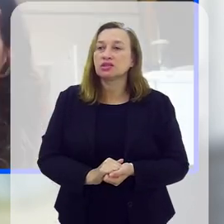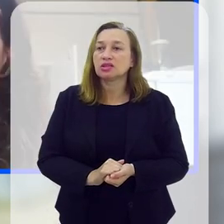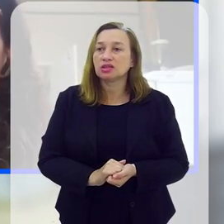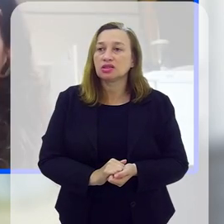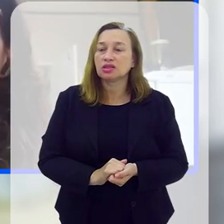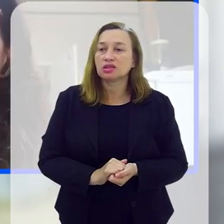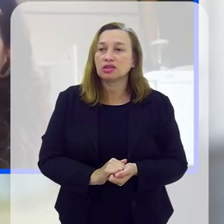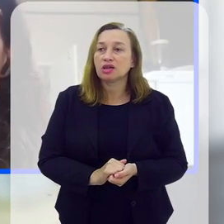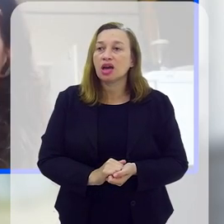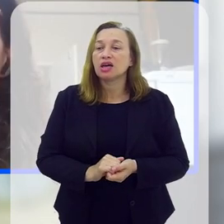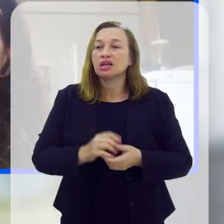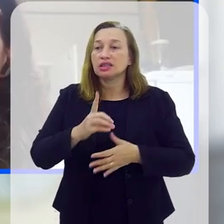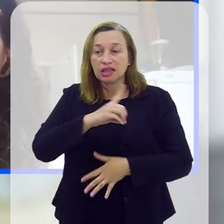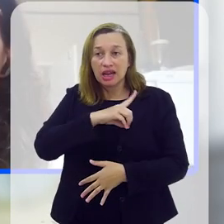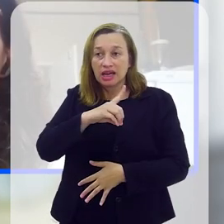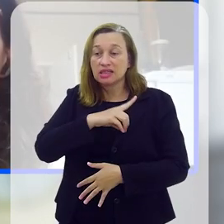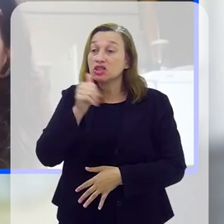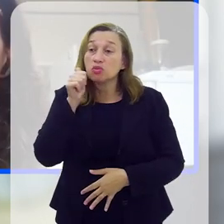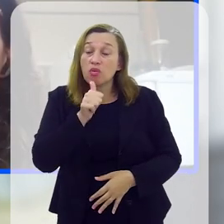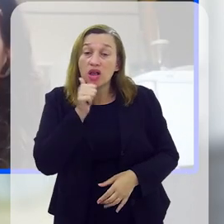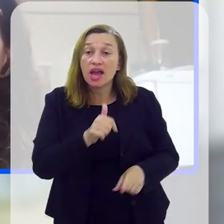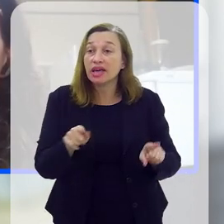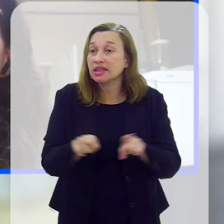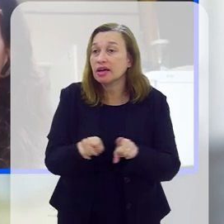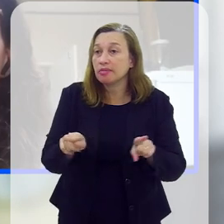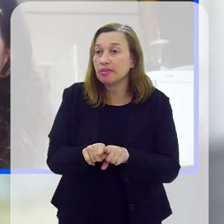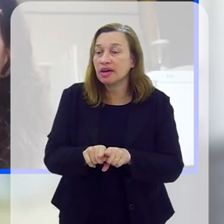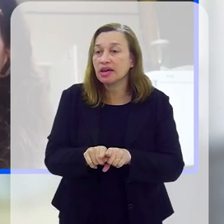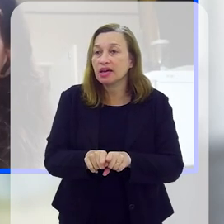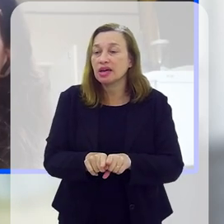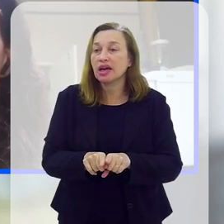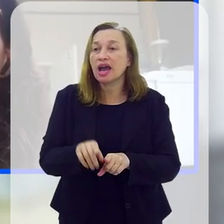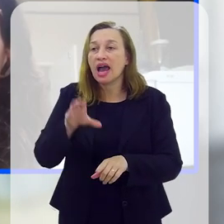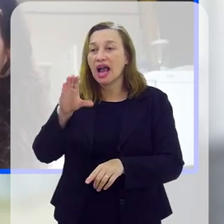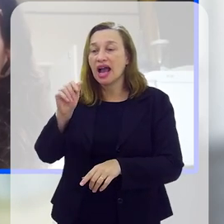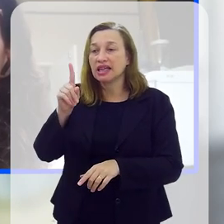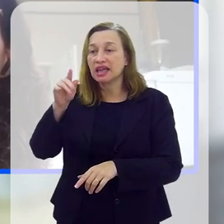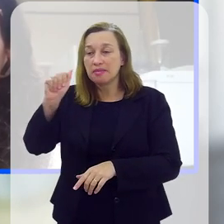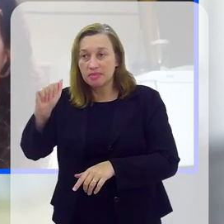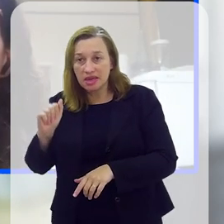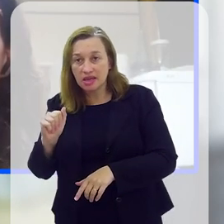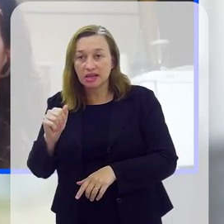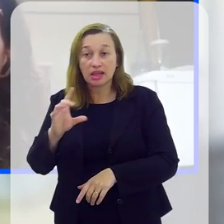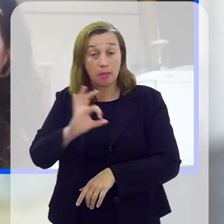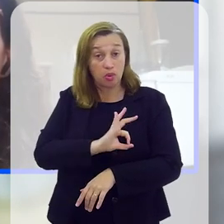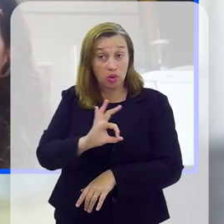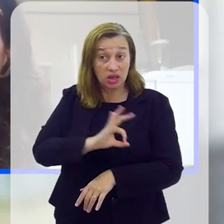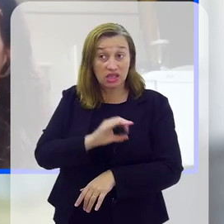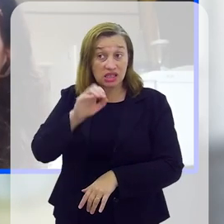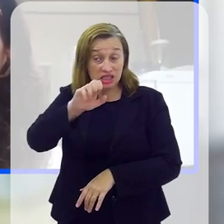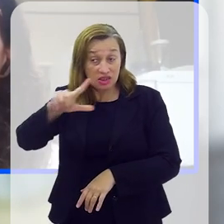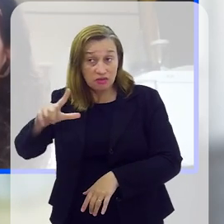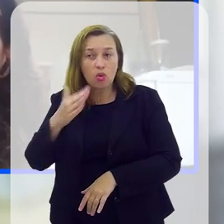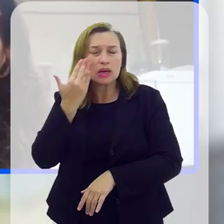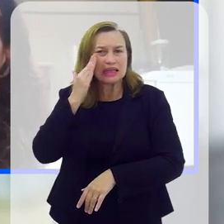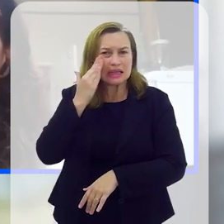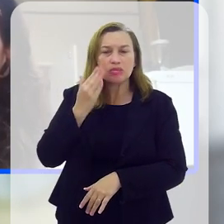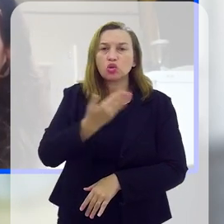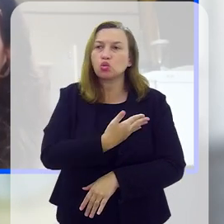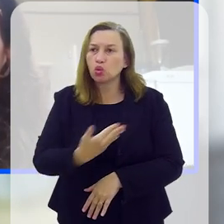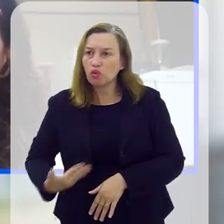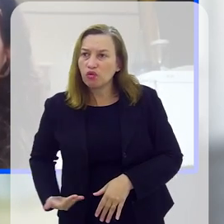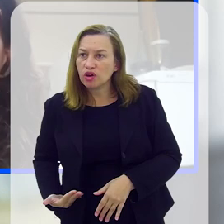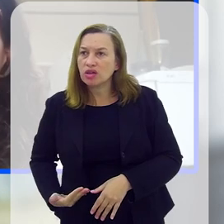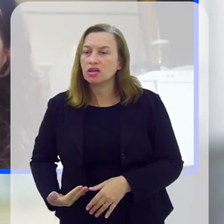das delegacias de mulheres e também da academia da polícia civil. Então, acho que tem que ter um